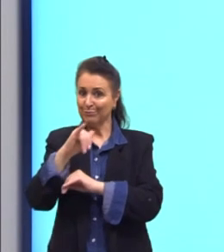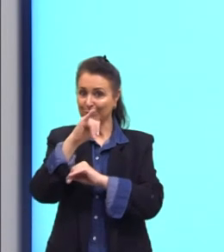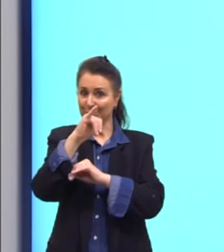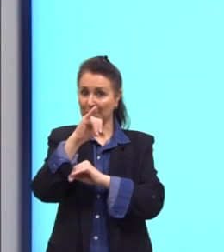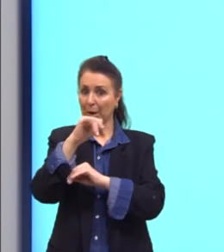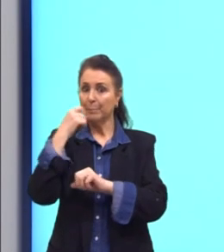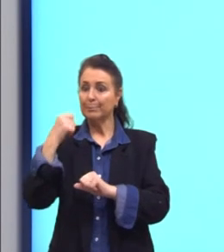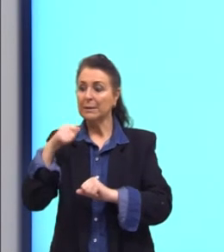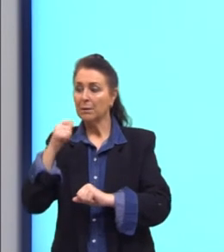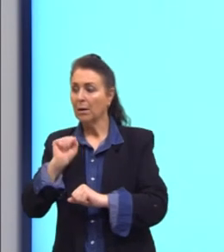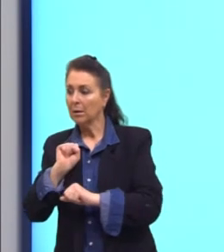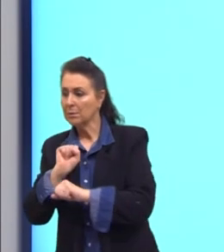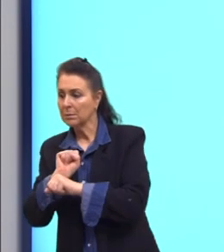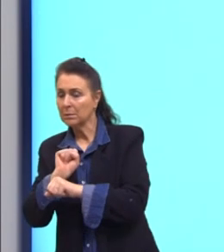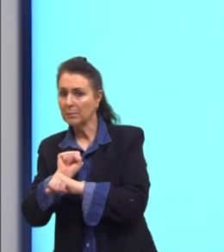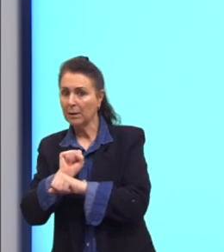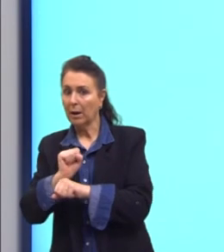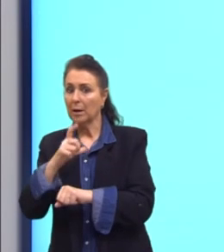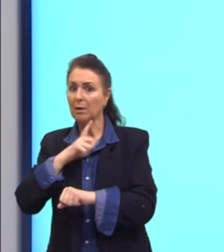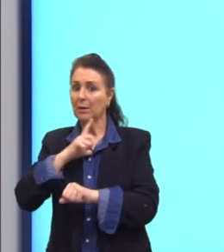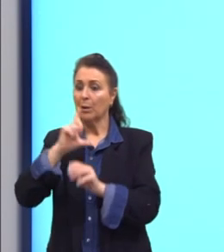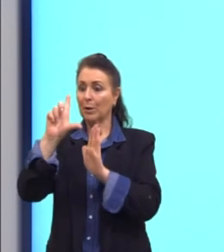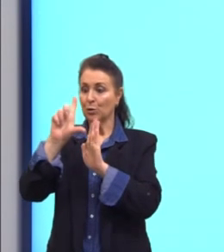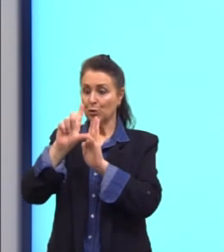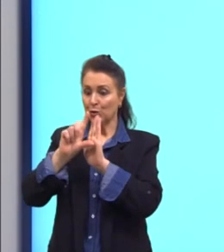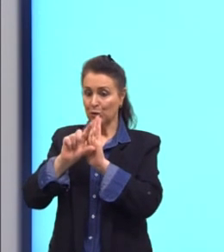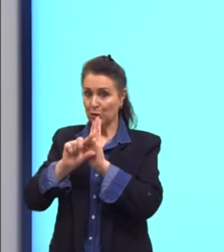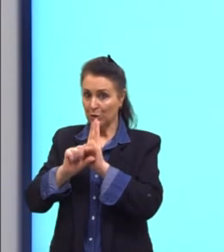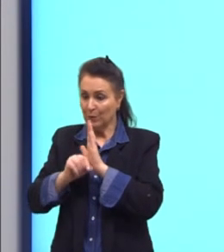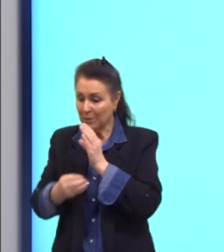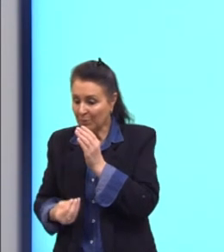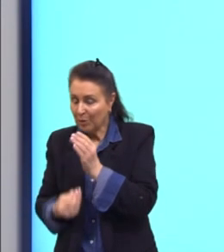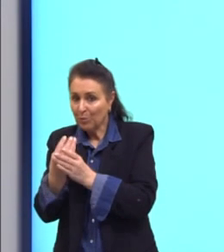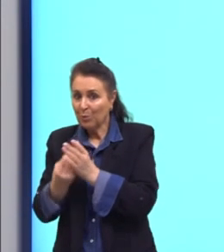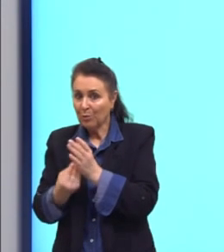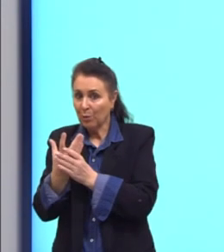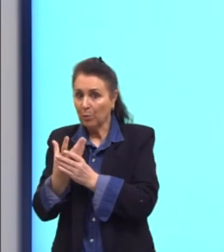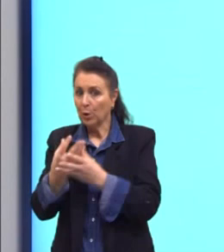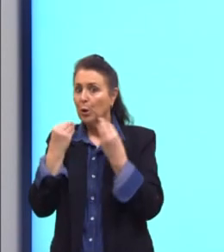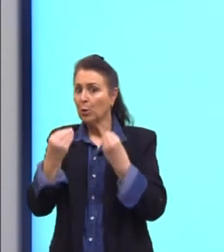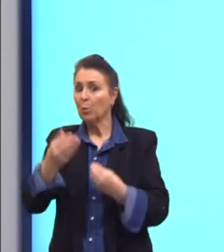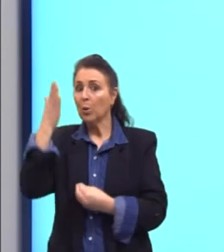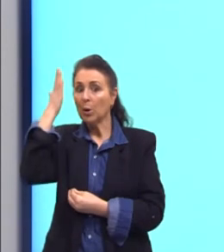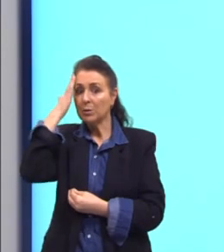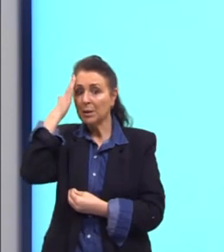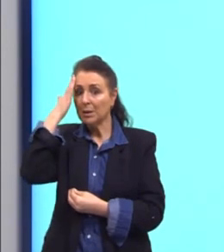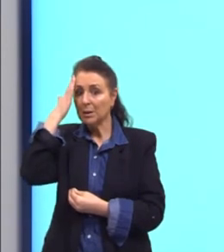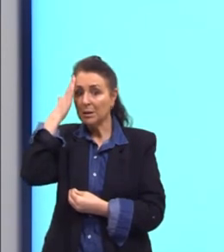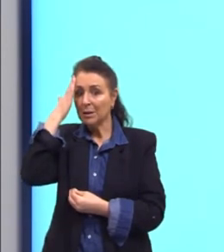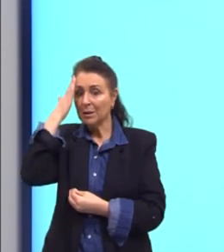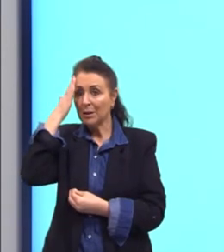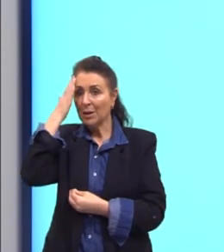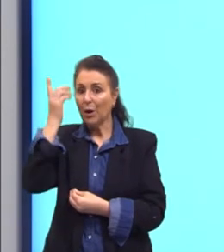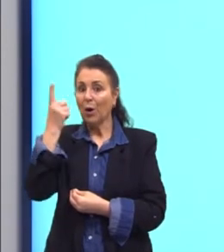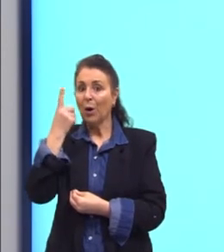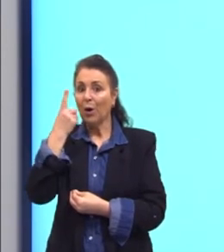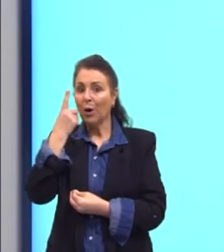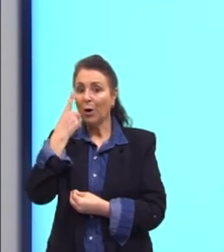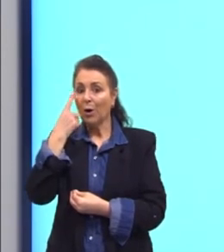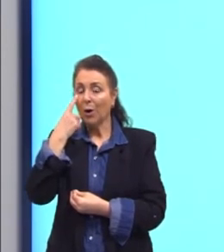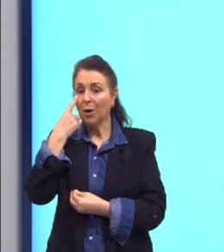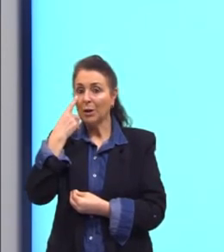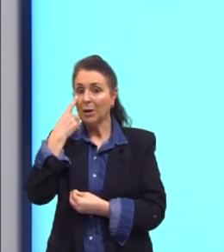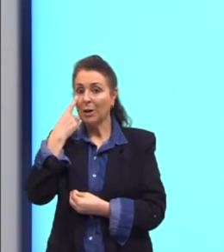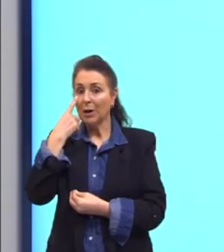esperar que vai haver uma baixa nessa produção. E como é que eu sei isso? Ele diz aqui, ó. Que está